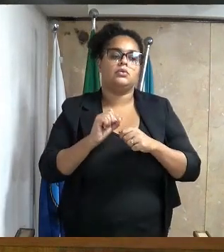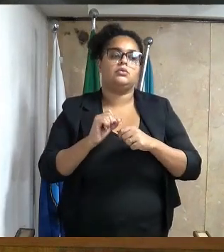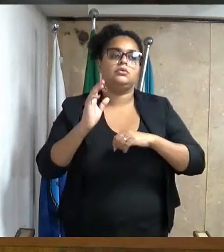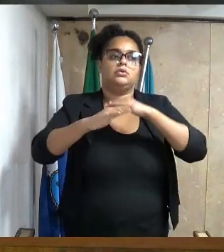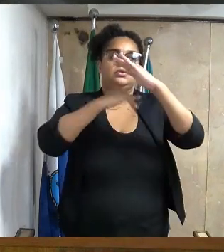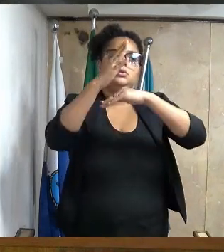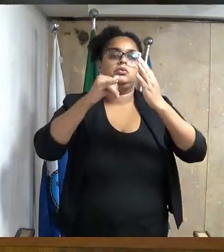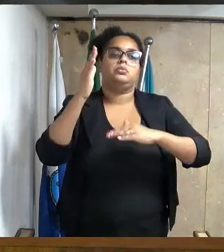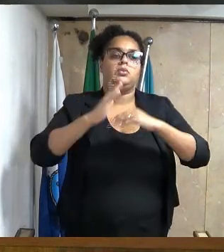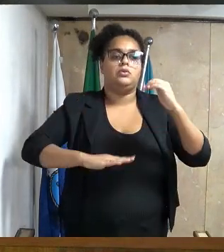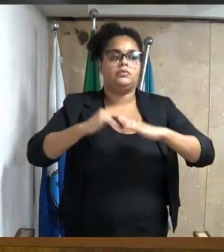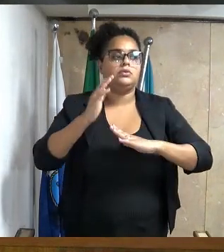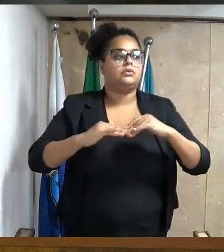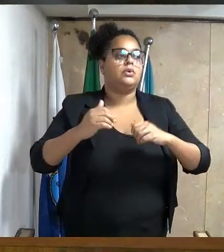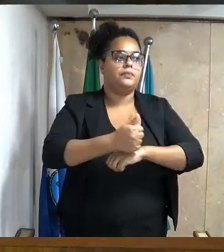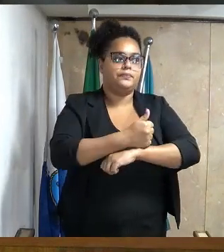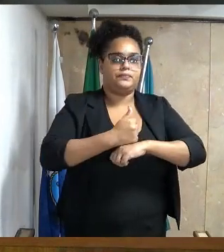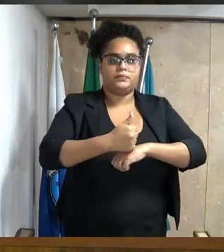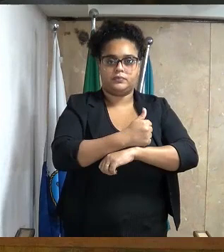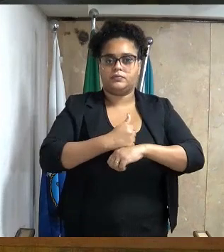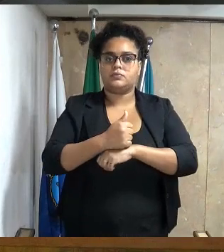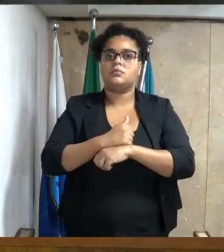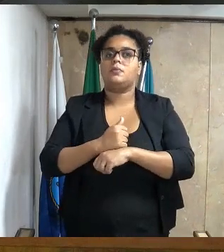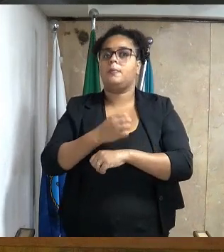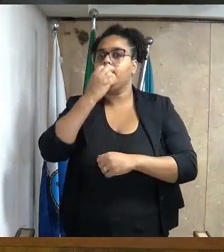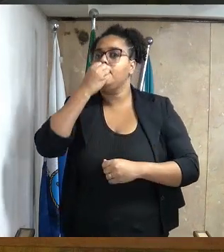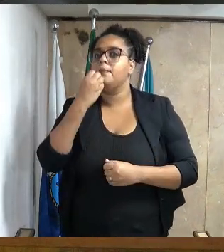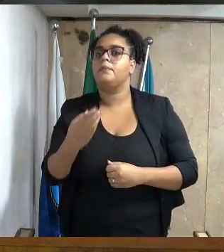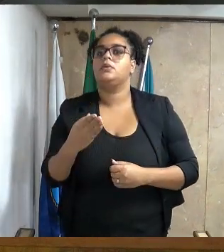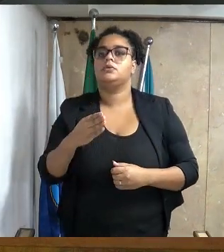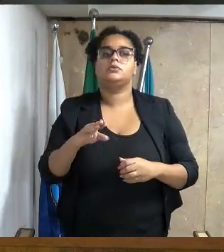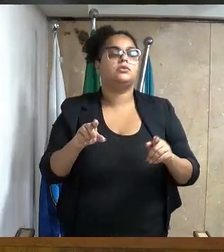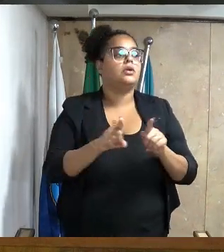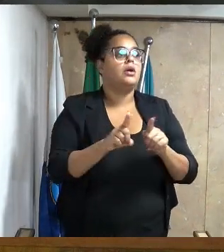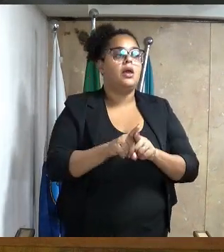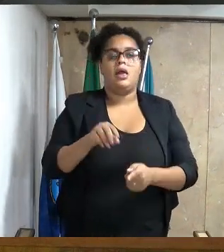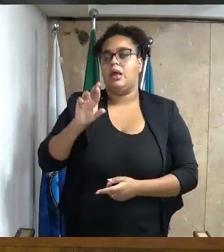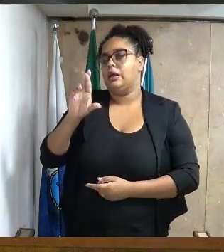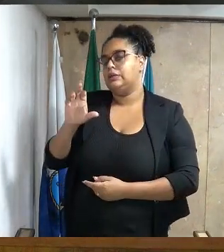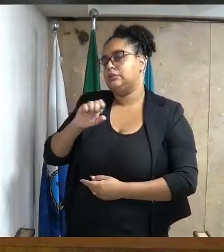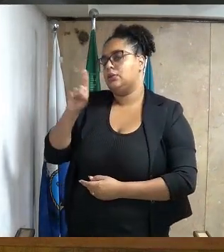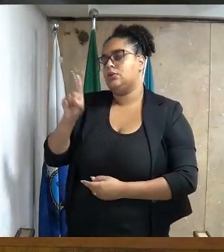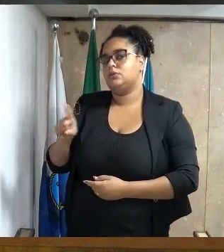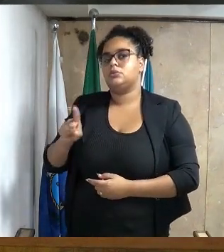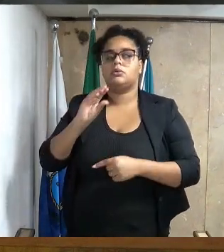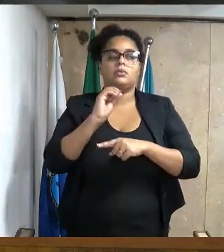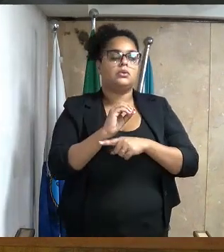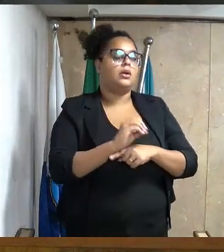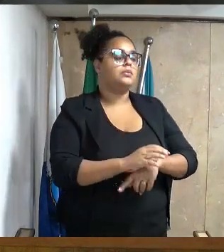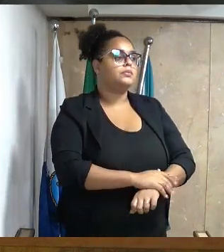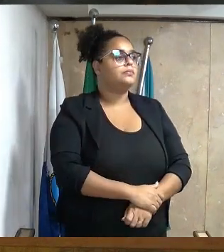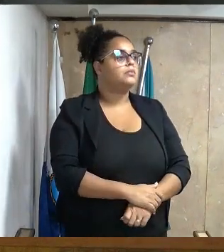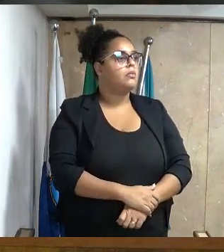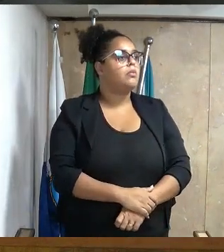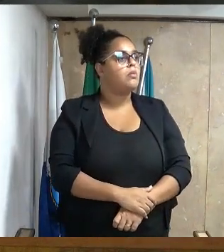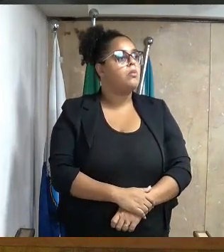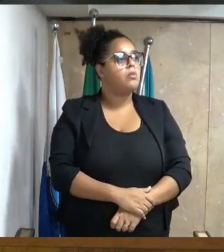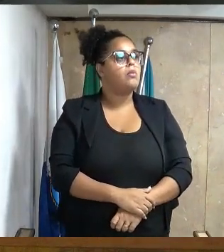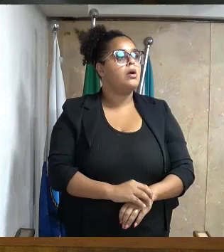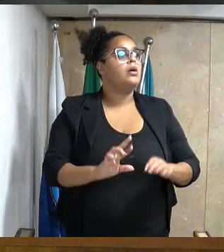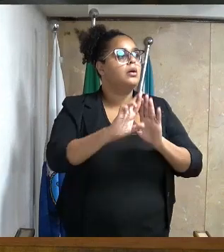desenvolvendo ao exercer as suas funções com eficiência, seriedade, resiliência e zelo.